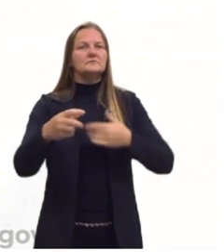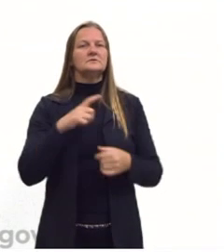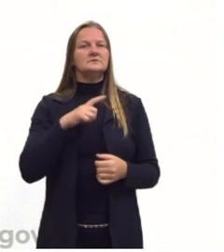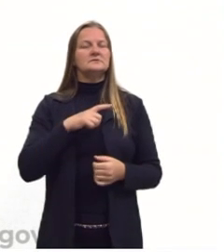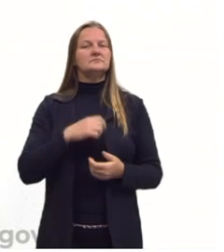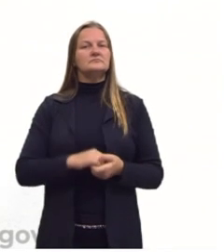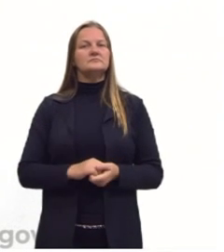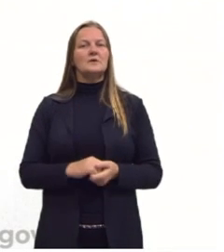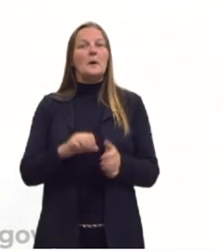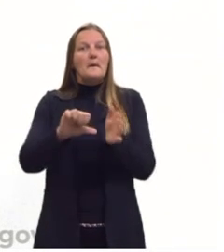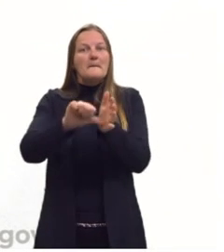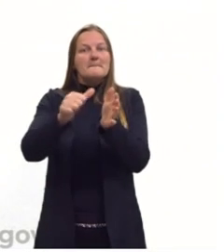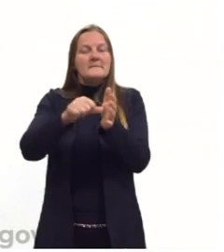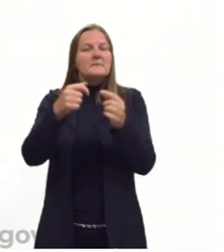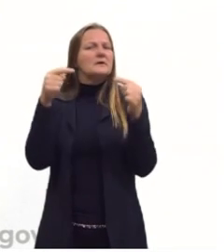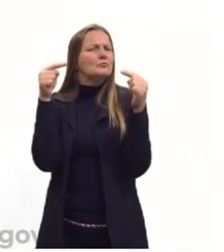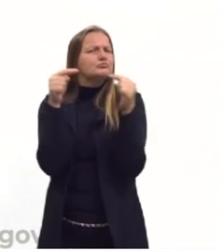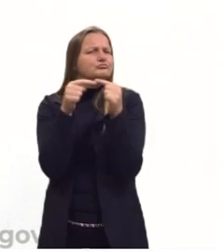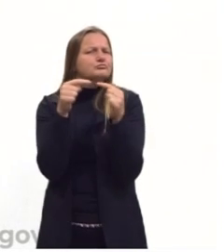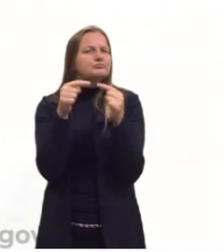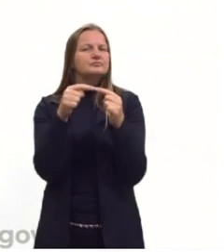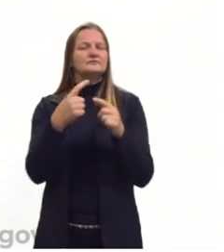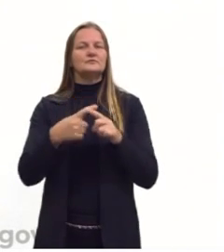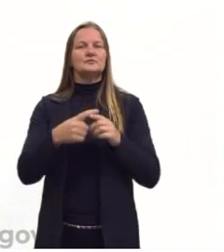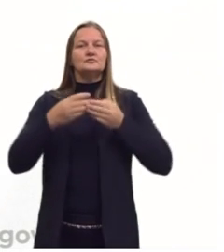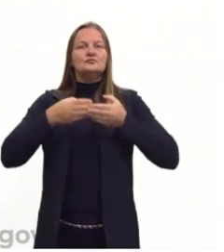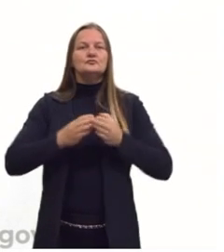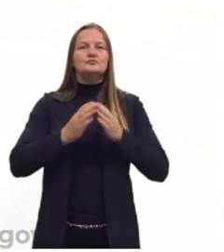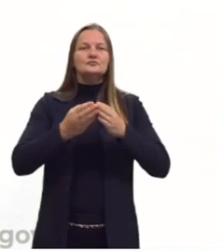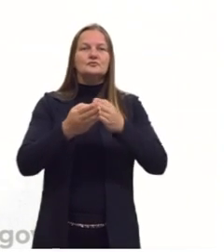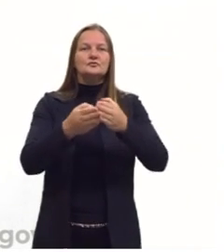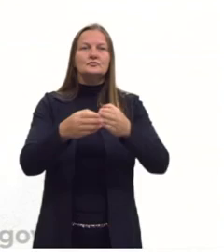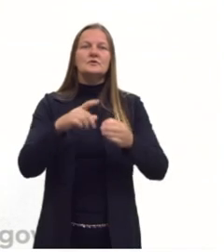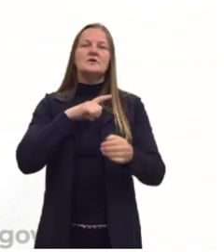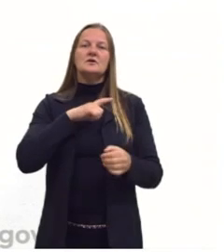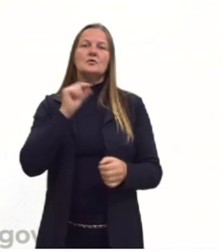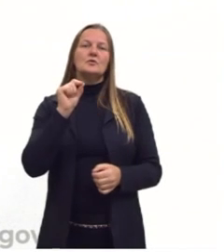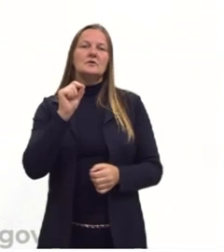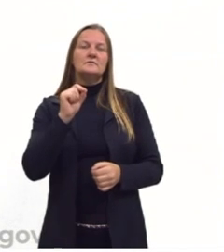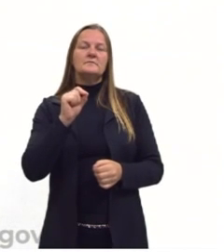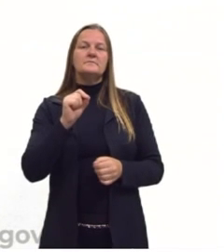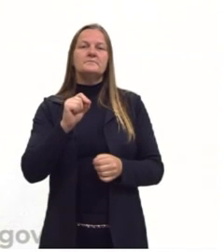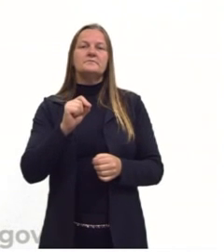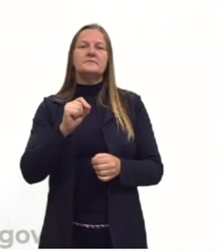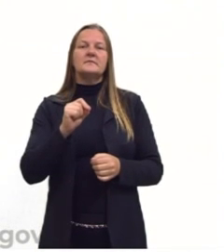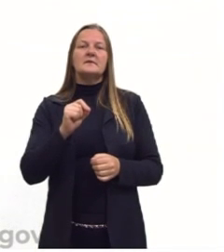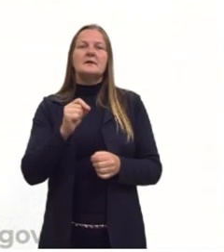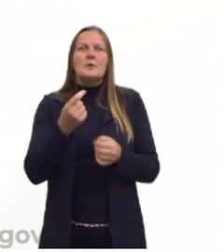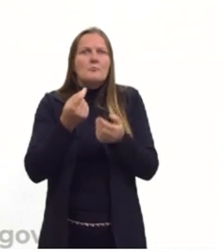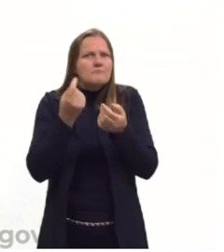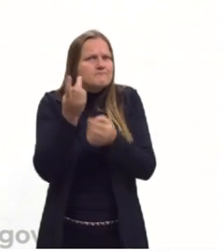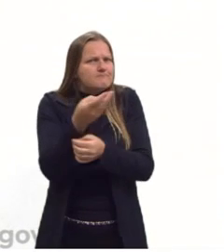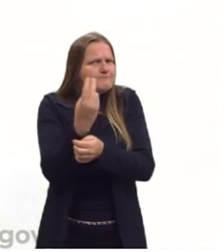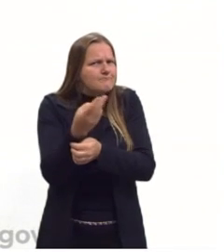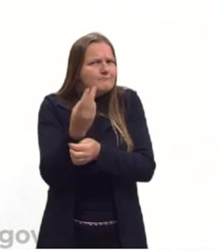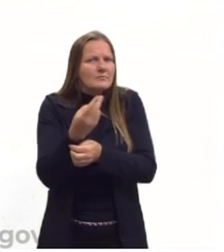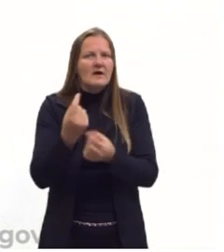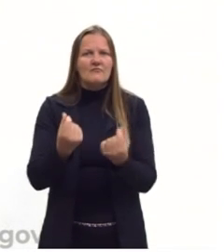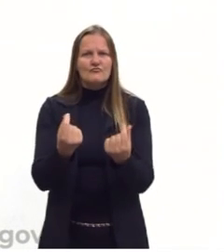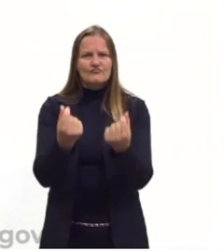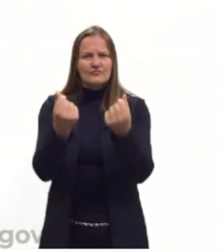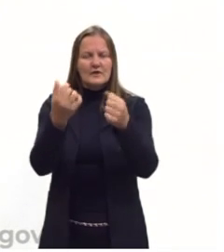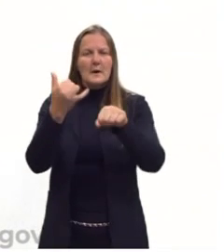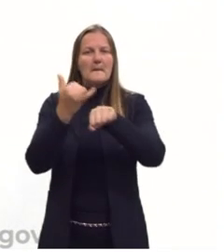Então, o primeiro motivo para essas navegações acontecerem foi a busca por riquezas naturais. Principalmente